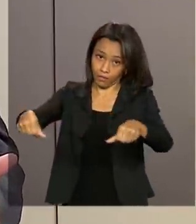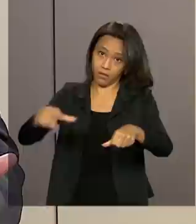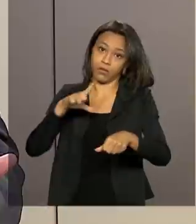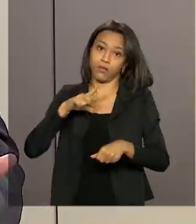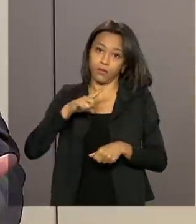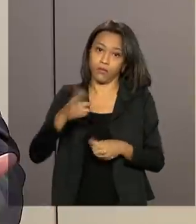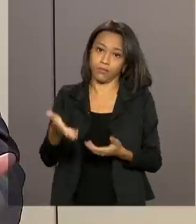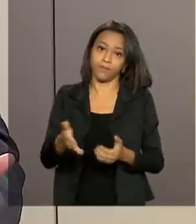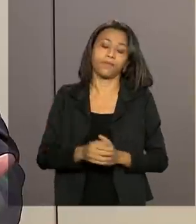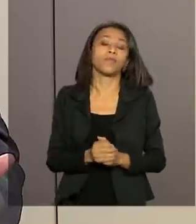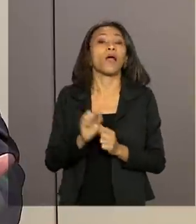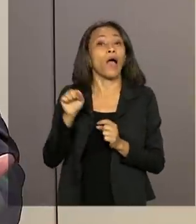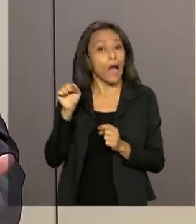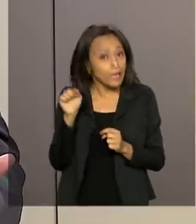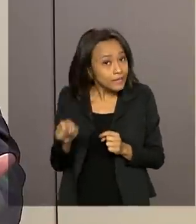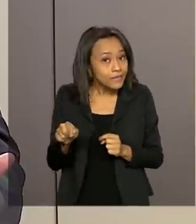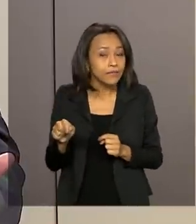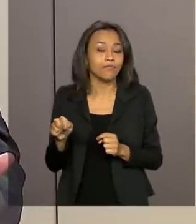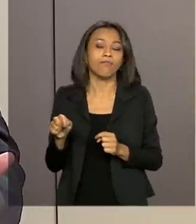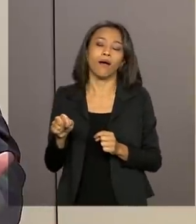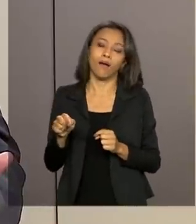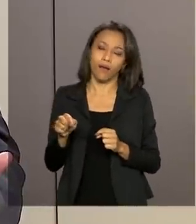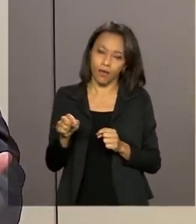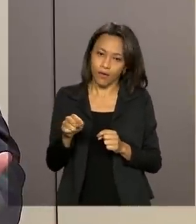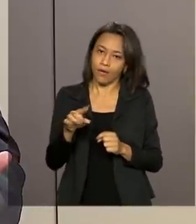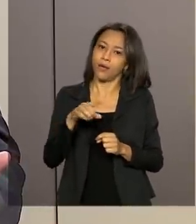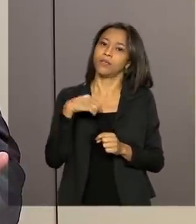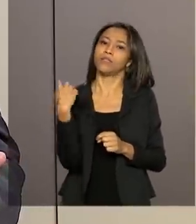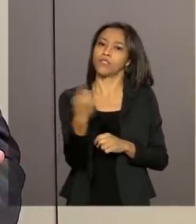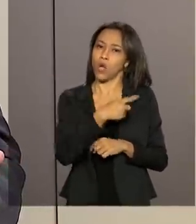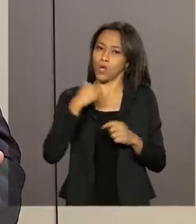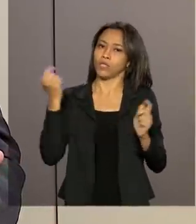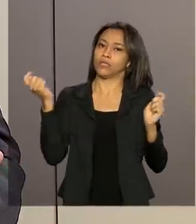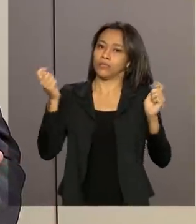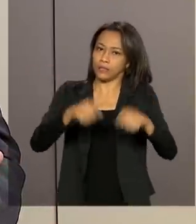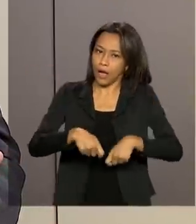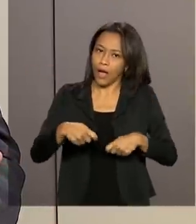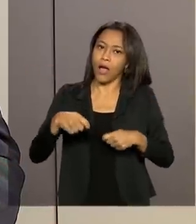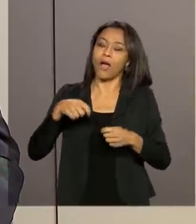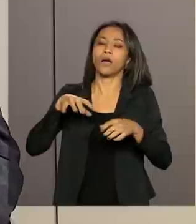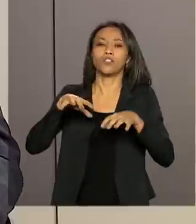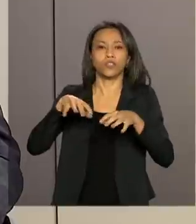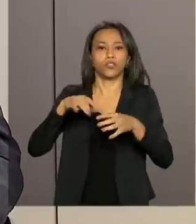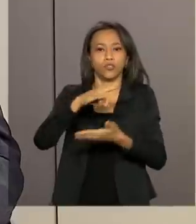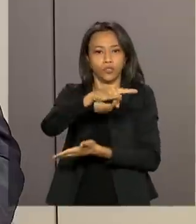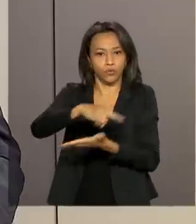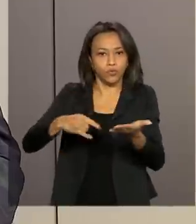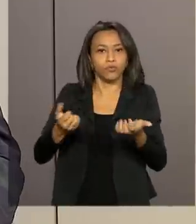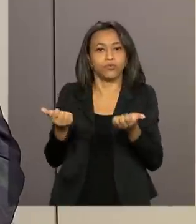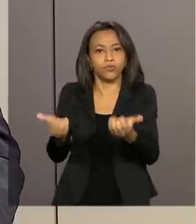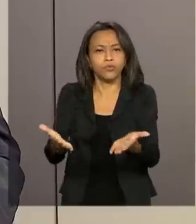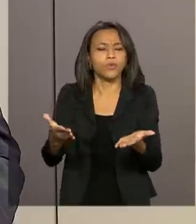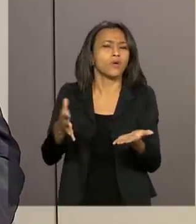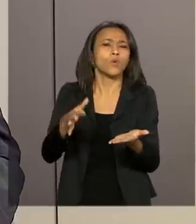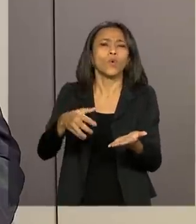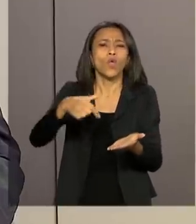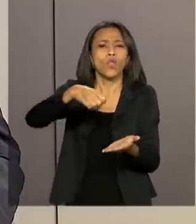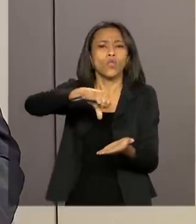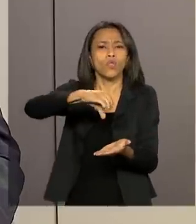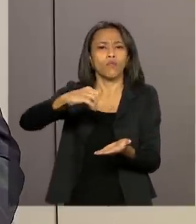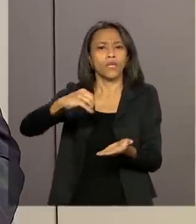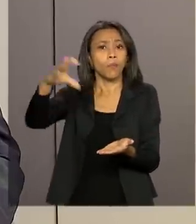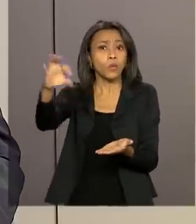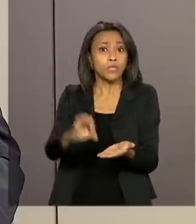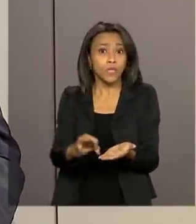tem. A partir daí, nós teríamos condições de regularizar em torno de 90%